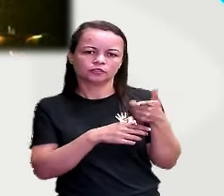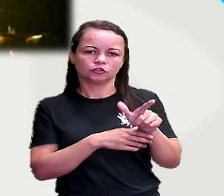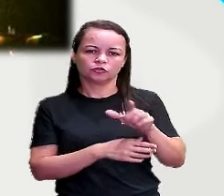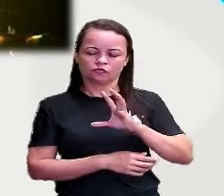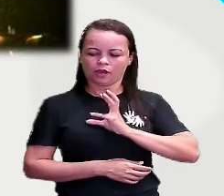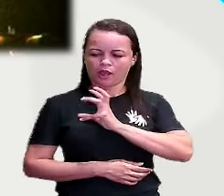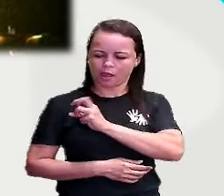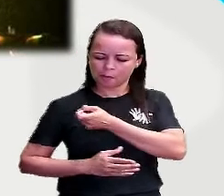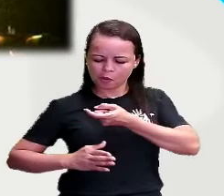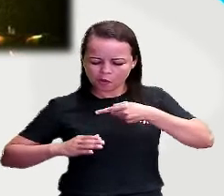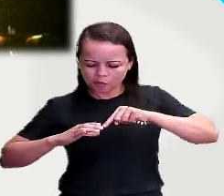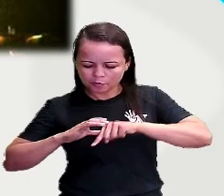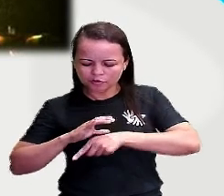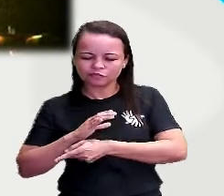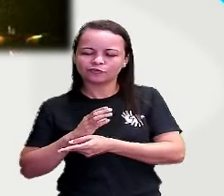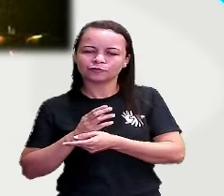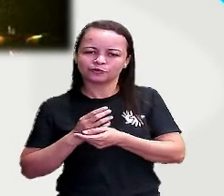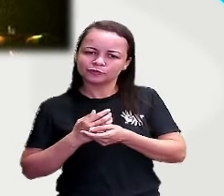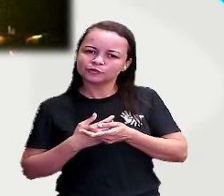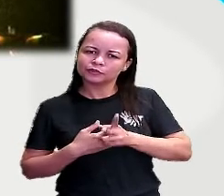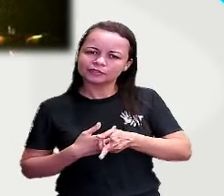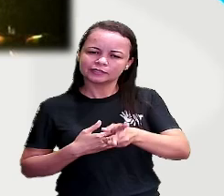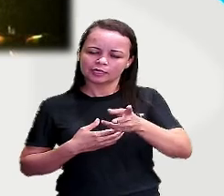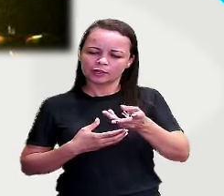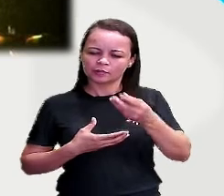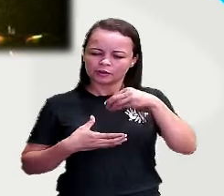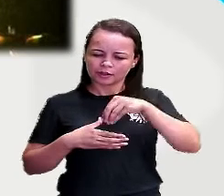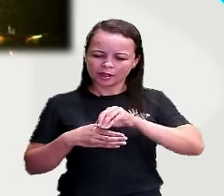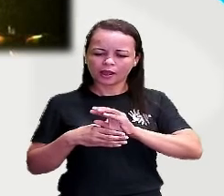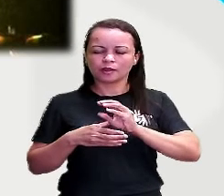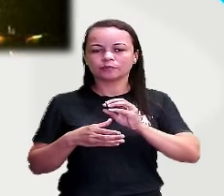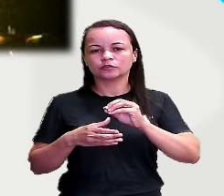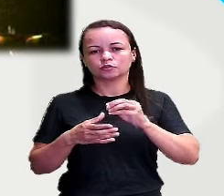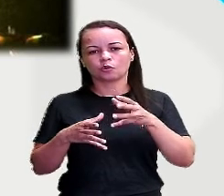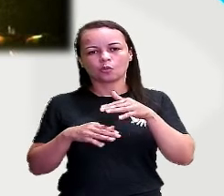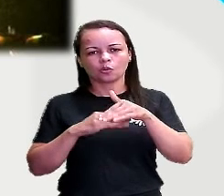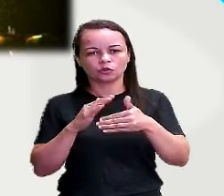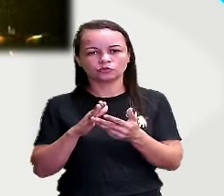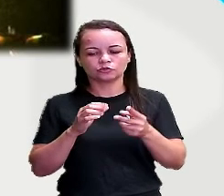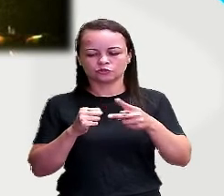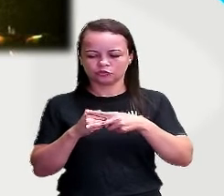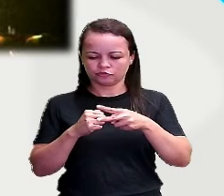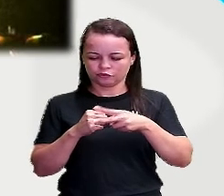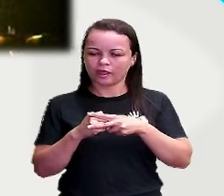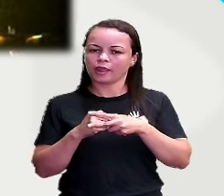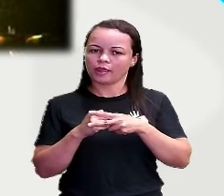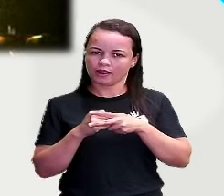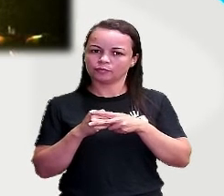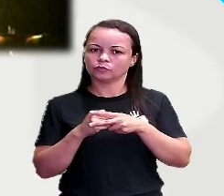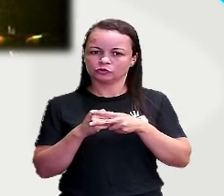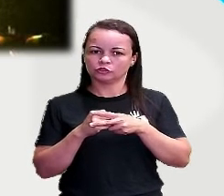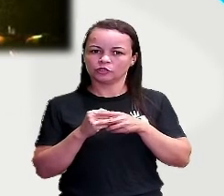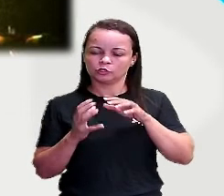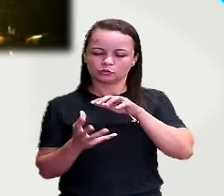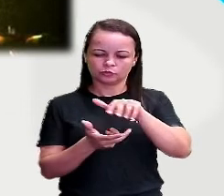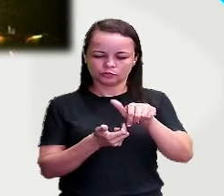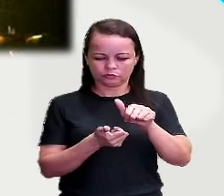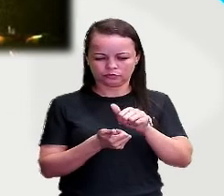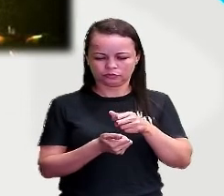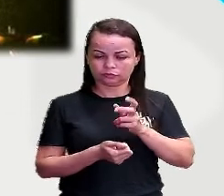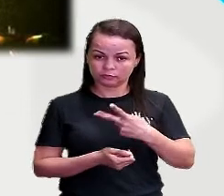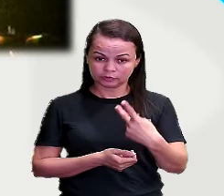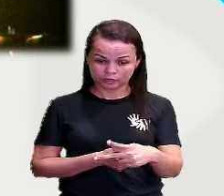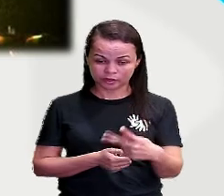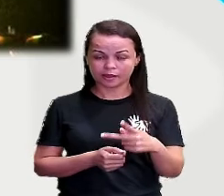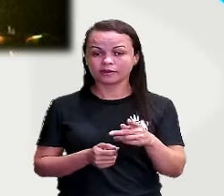E nele sempre cabem de vez todos os verbos do mundo. E nele sempre cabem de vez. Abraçar é